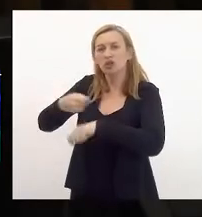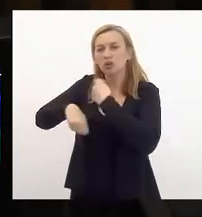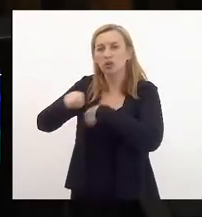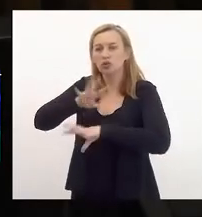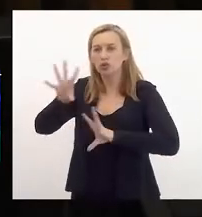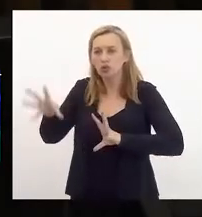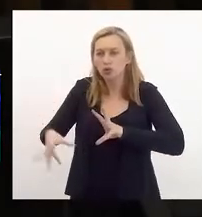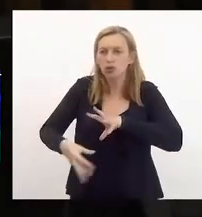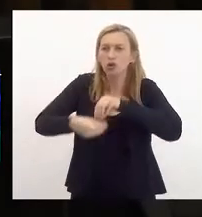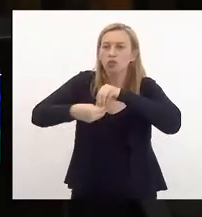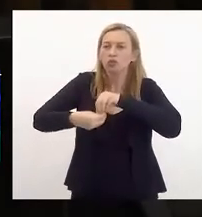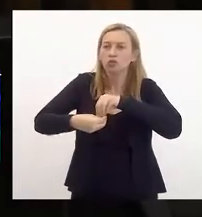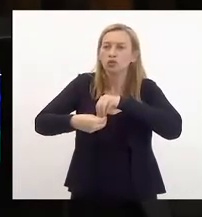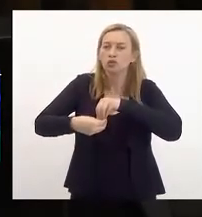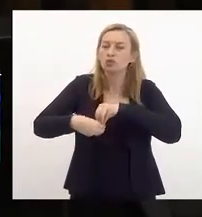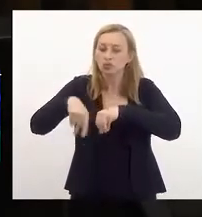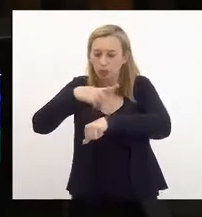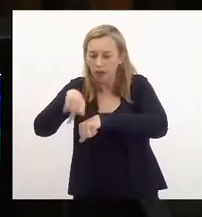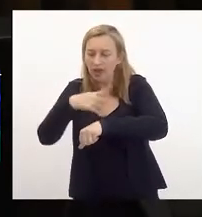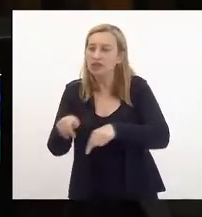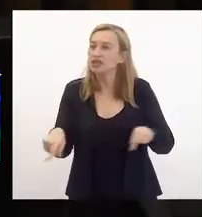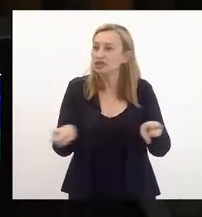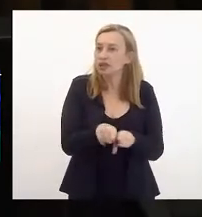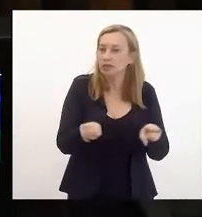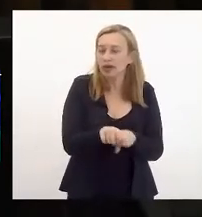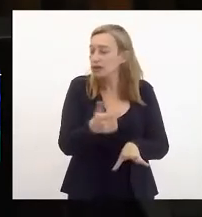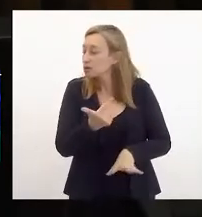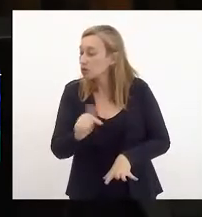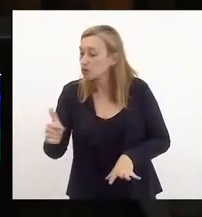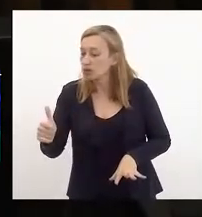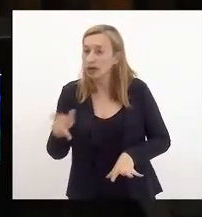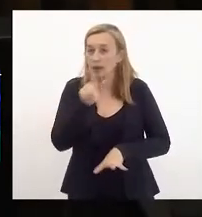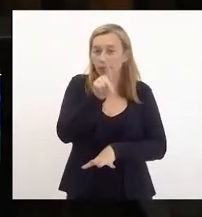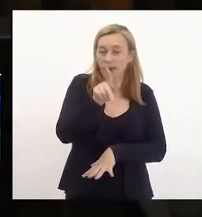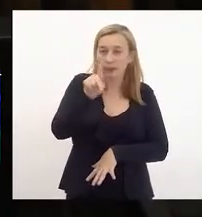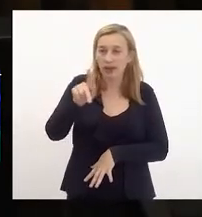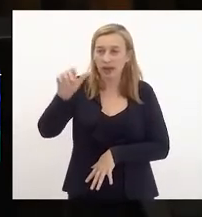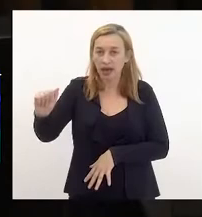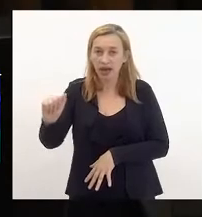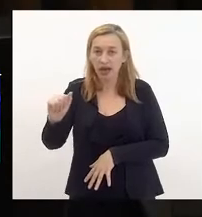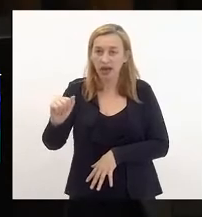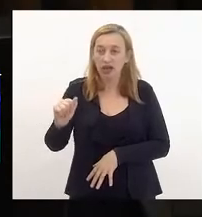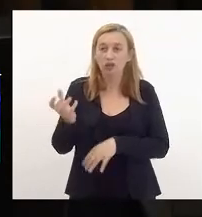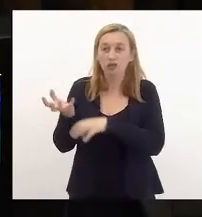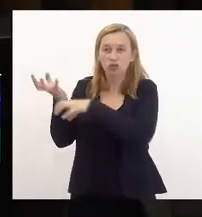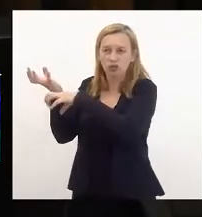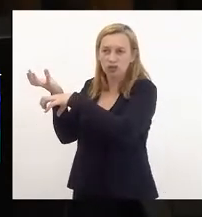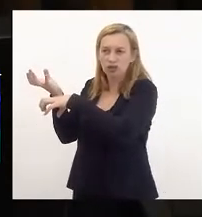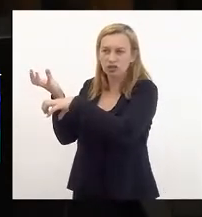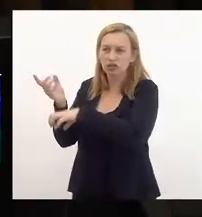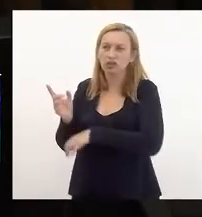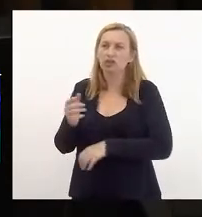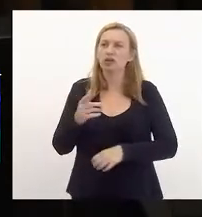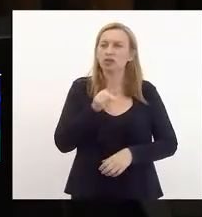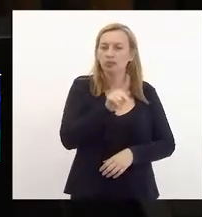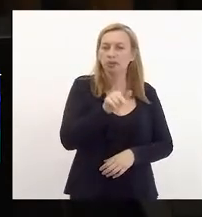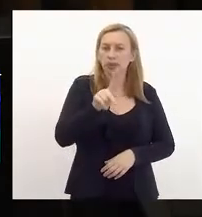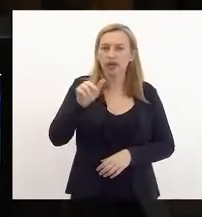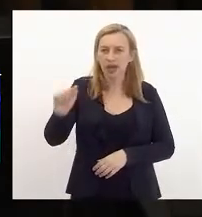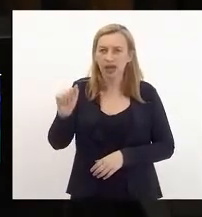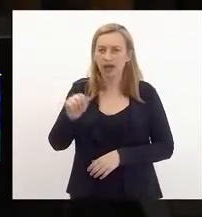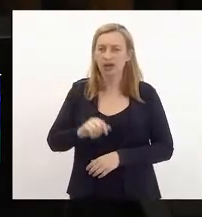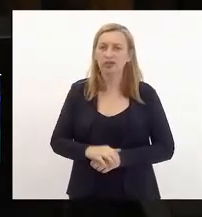do país, que também não tem. O PPA do Congresso Nacional, o plano plurianual do Congresso